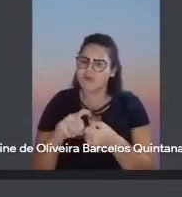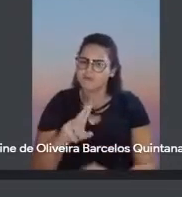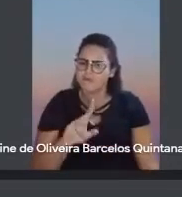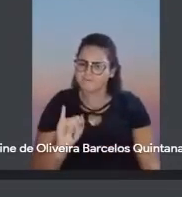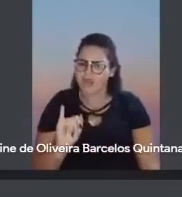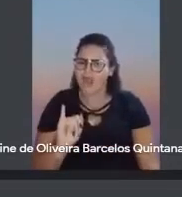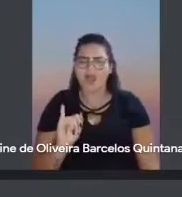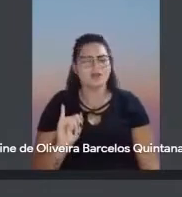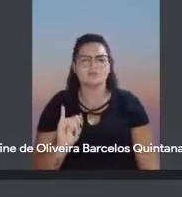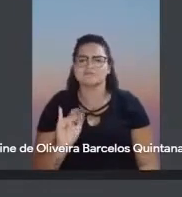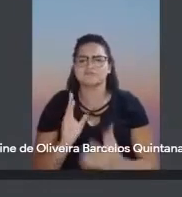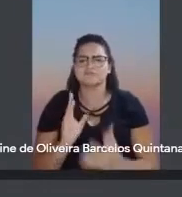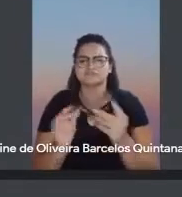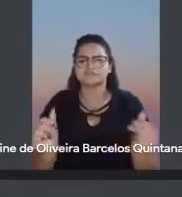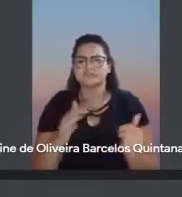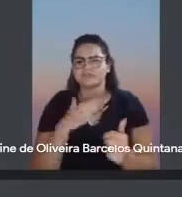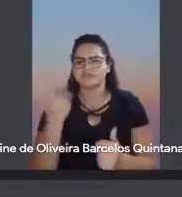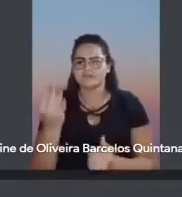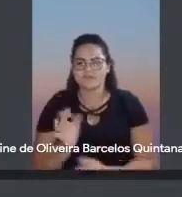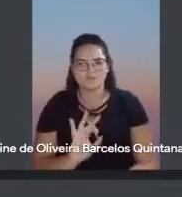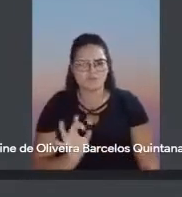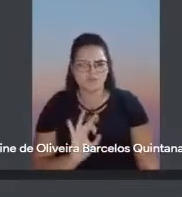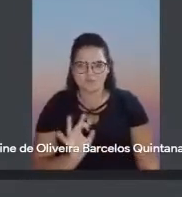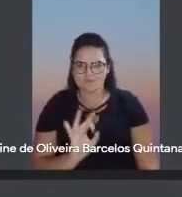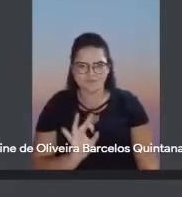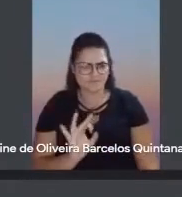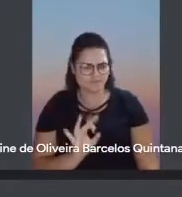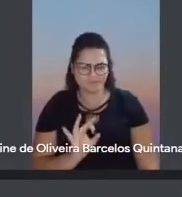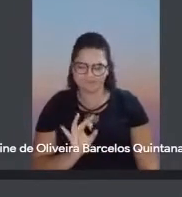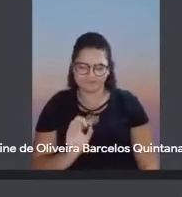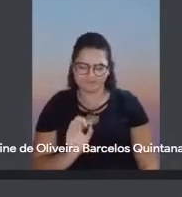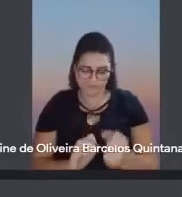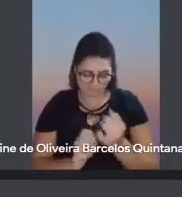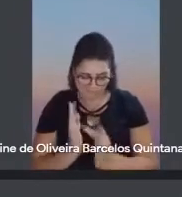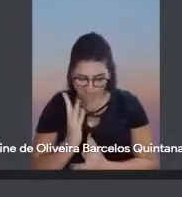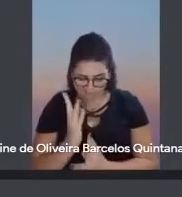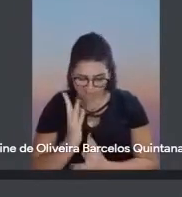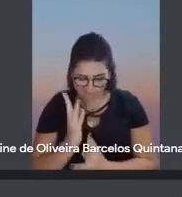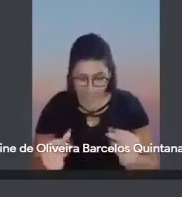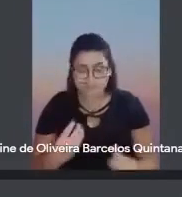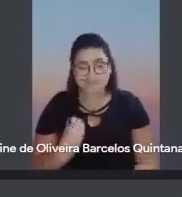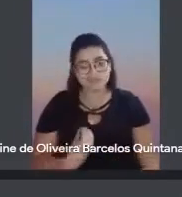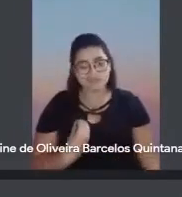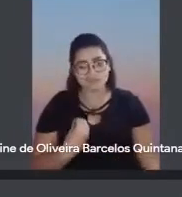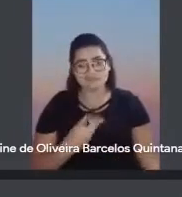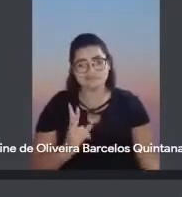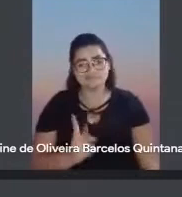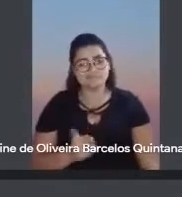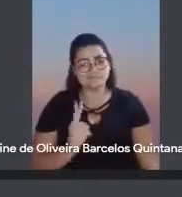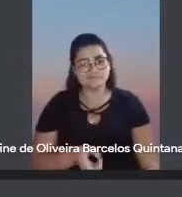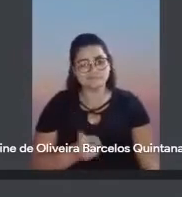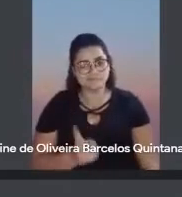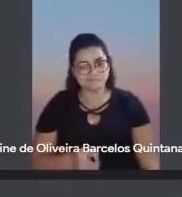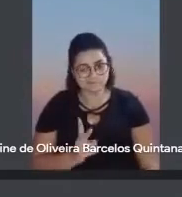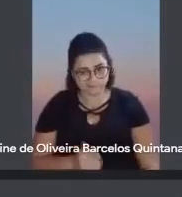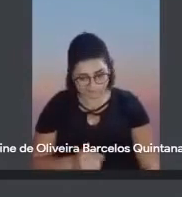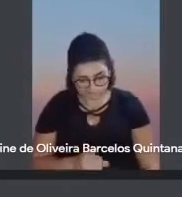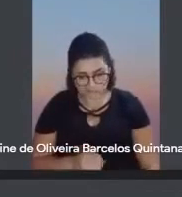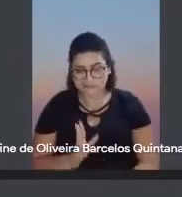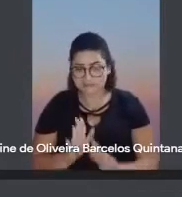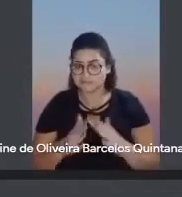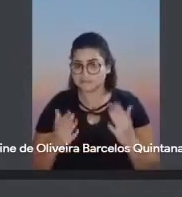ficar na fogueira, a Inquisição passa e eles estão lá e continuam, né? Bem,